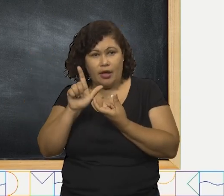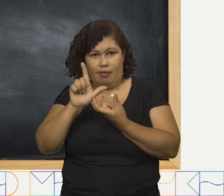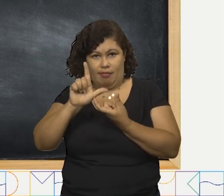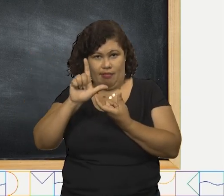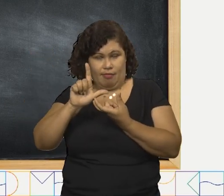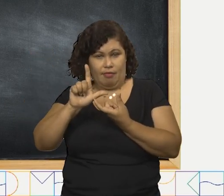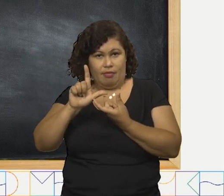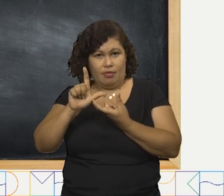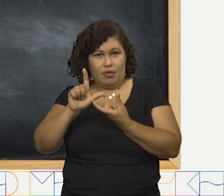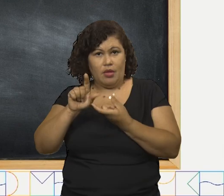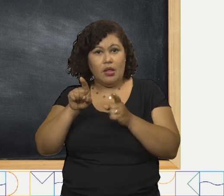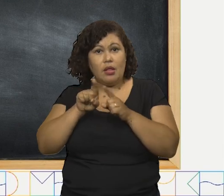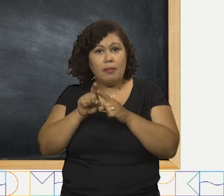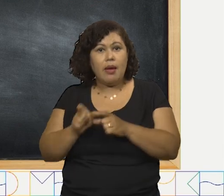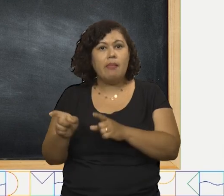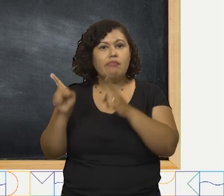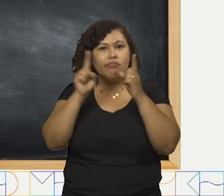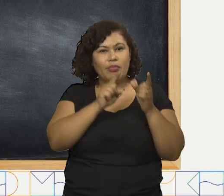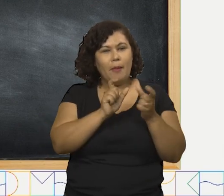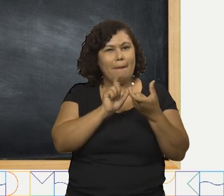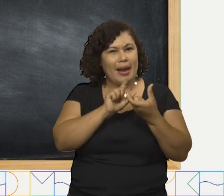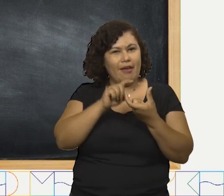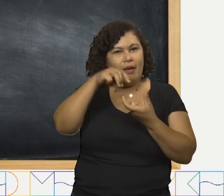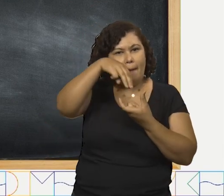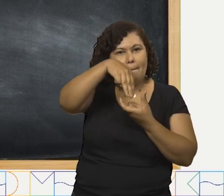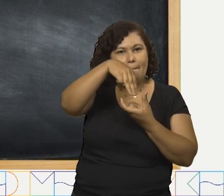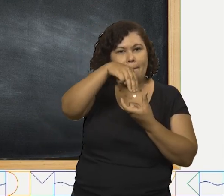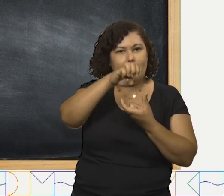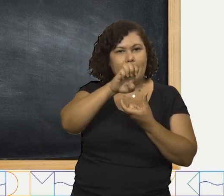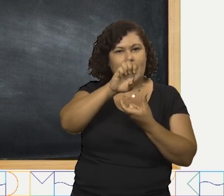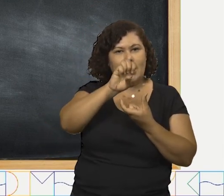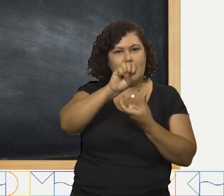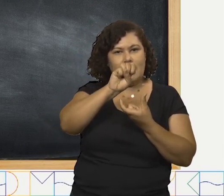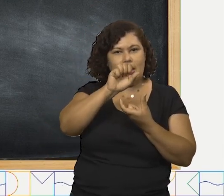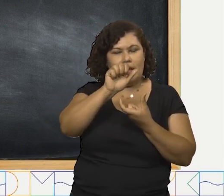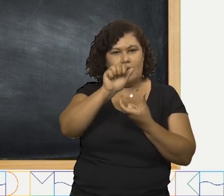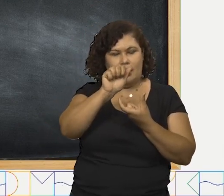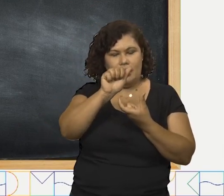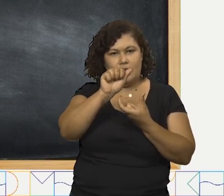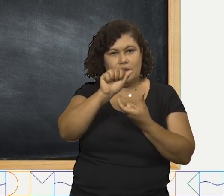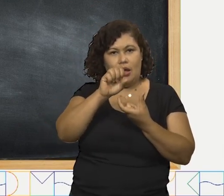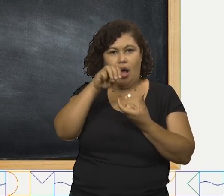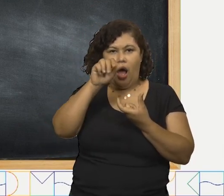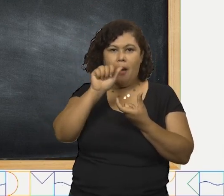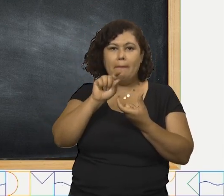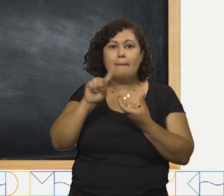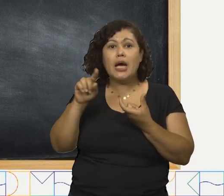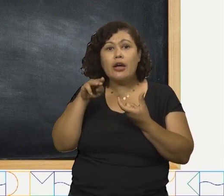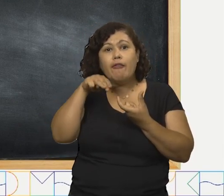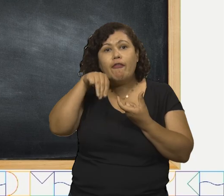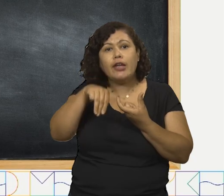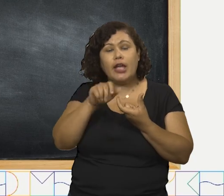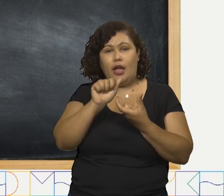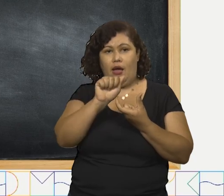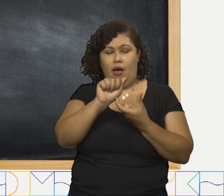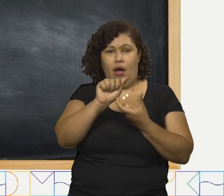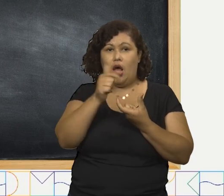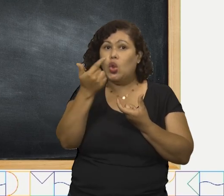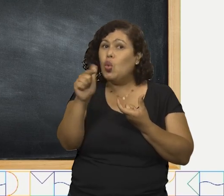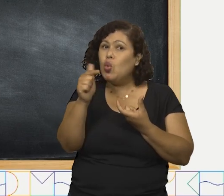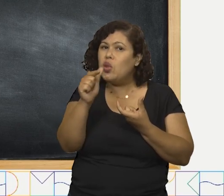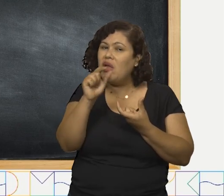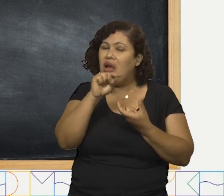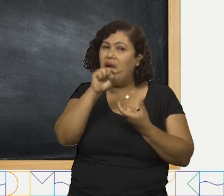a palavra mesa, que também é uma paroxítona, mas não foi acentuada.